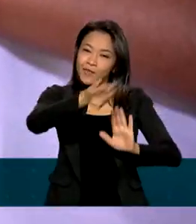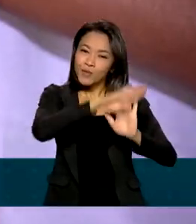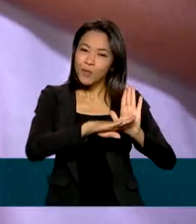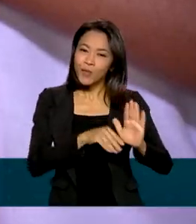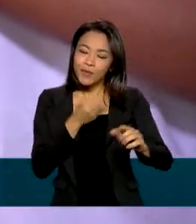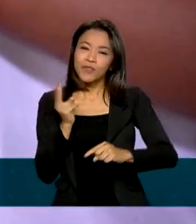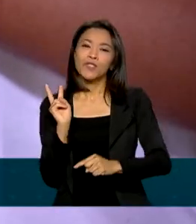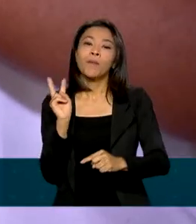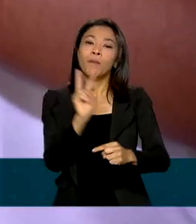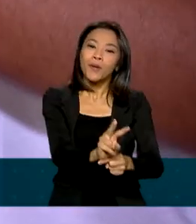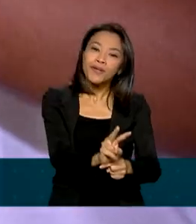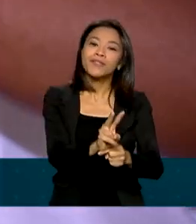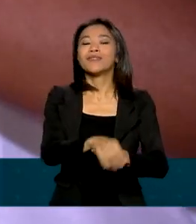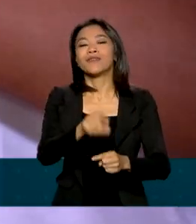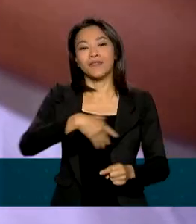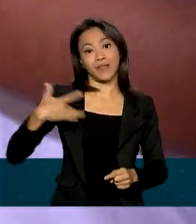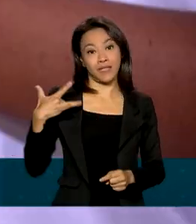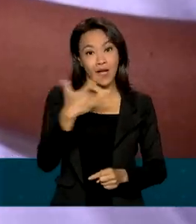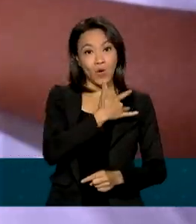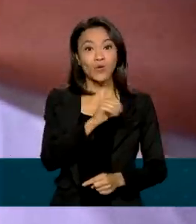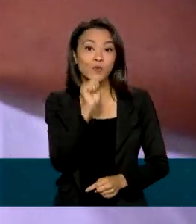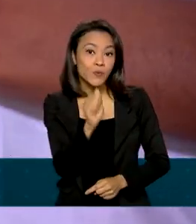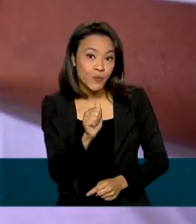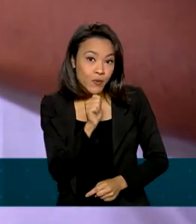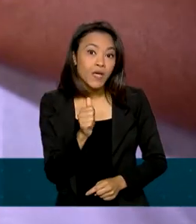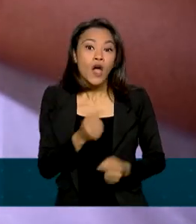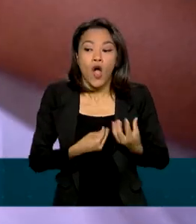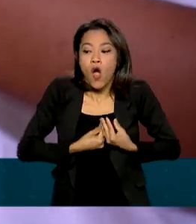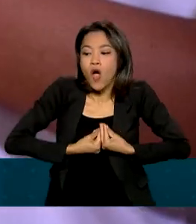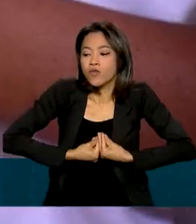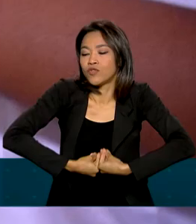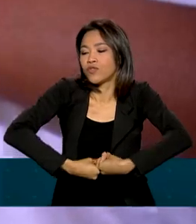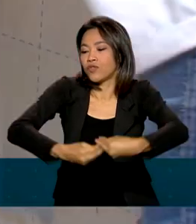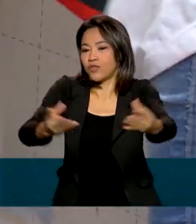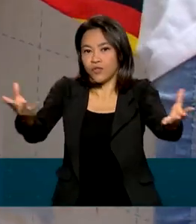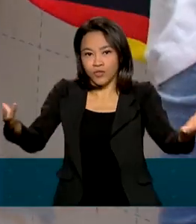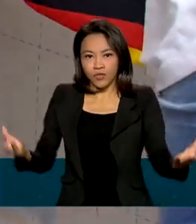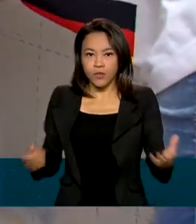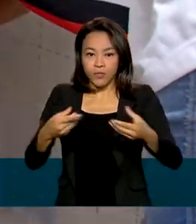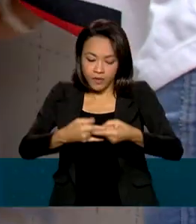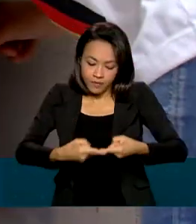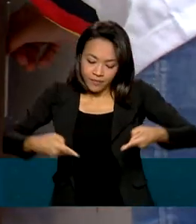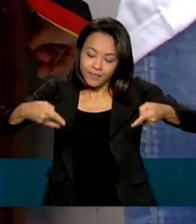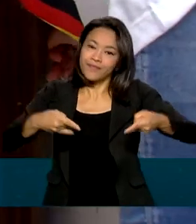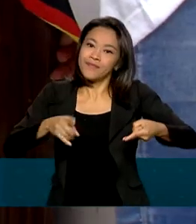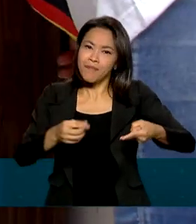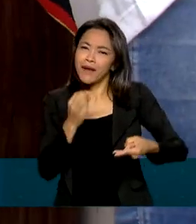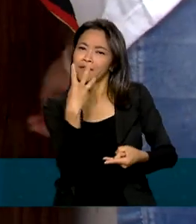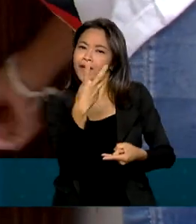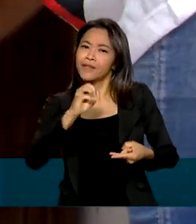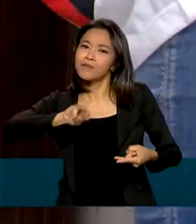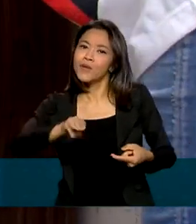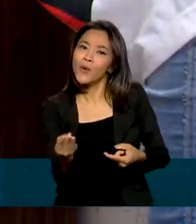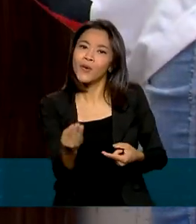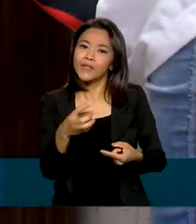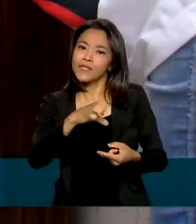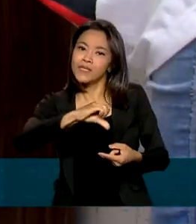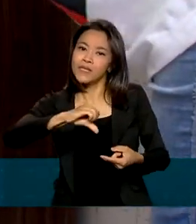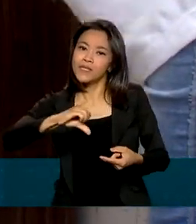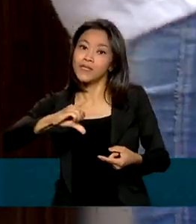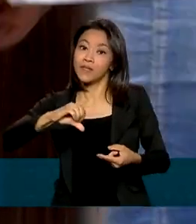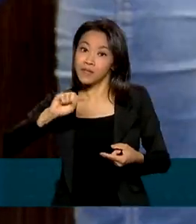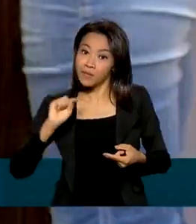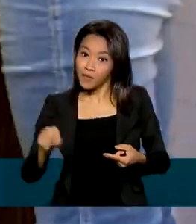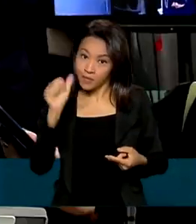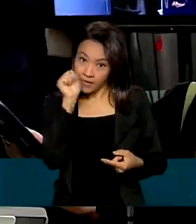Proteção à Saúde Menstrual, que prevê oferta gratuita de itens de higiene para mais de 3 milhões e 600 mil